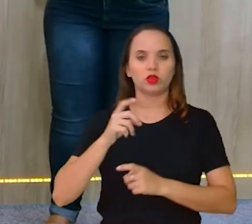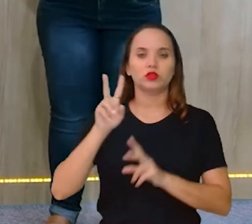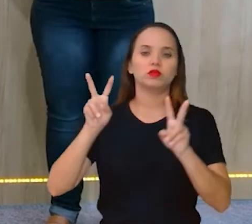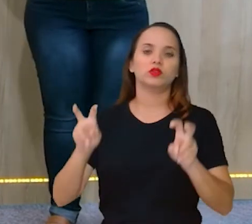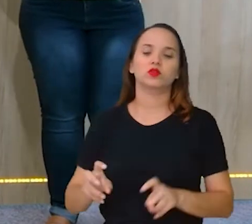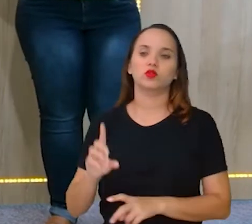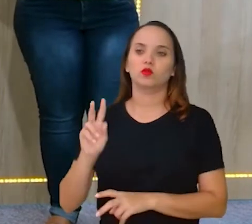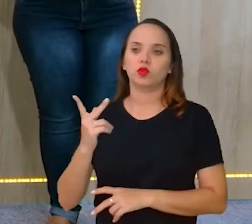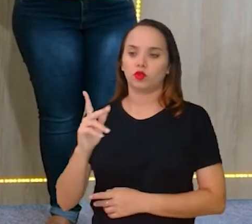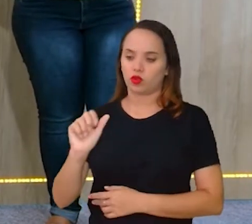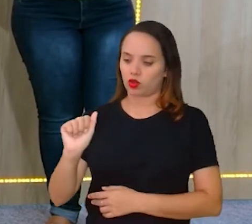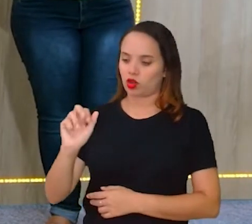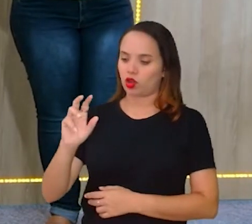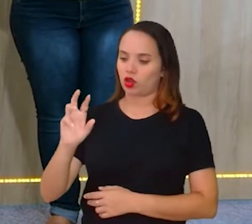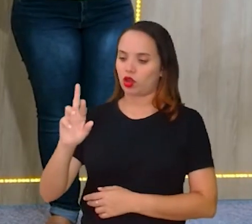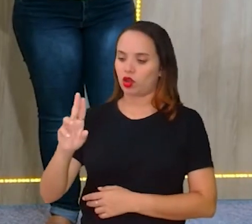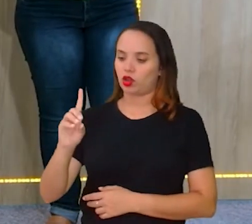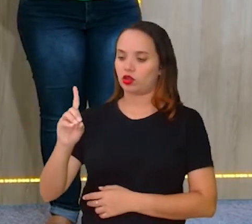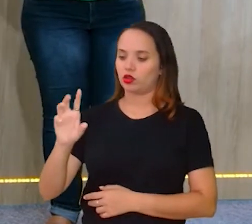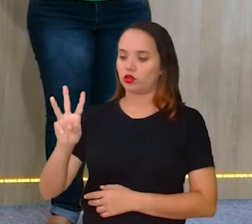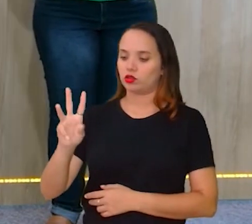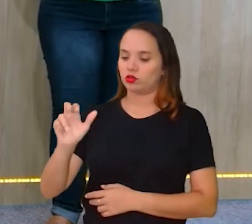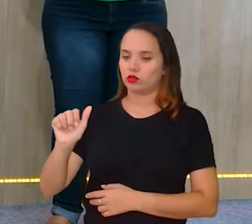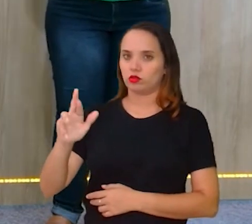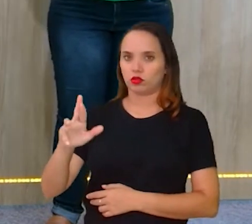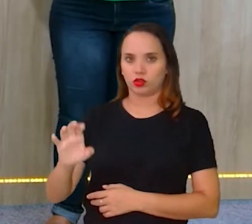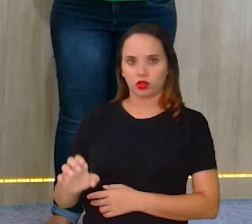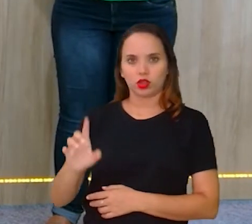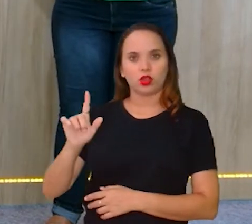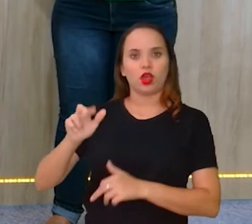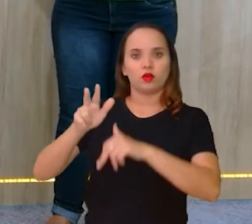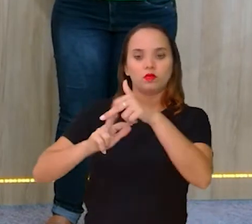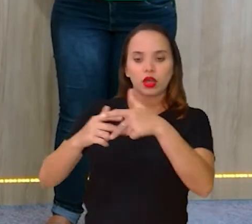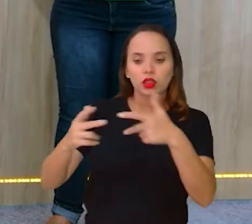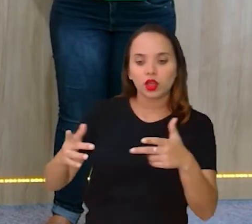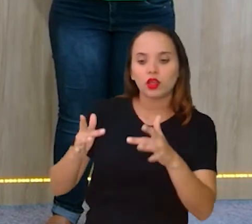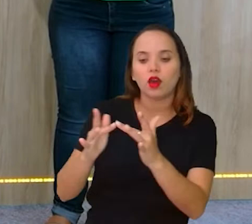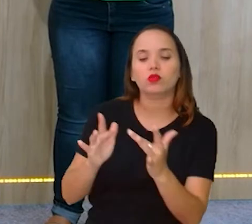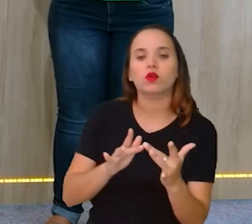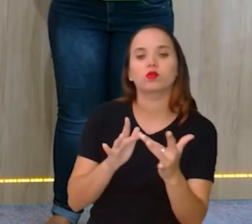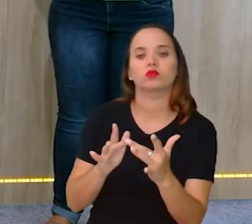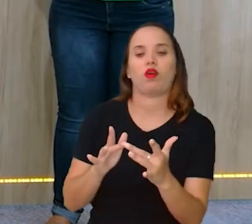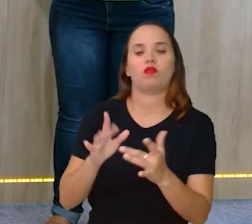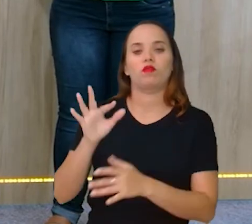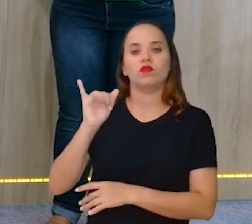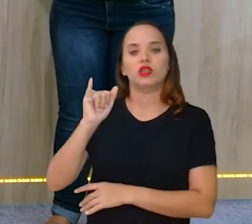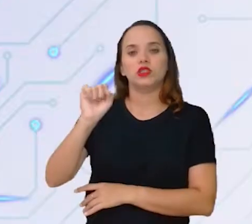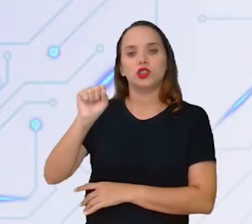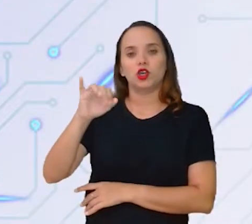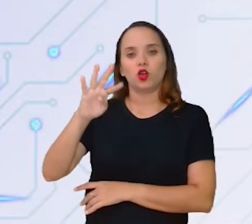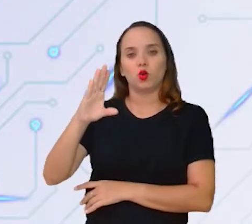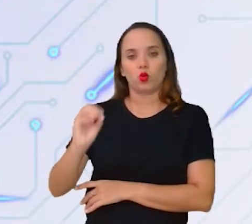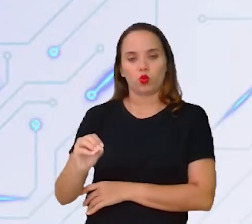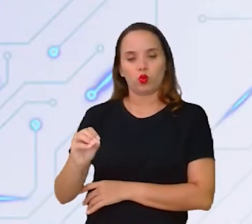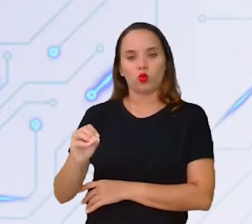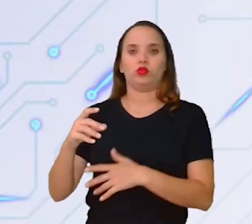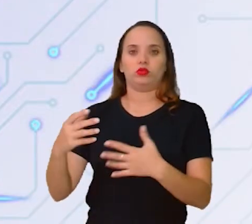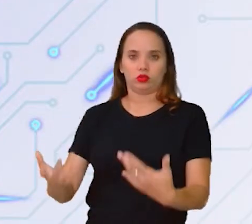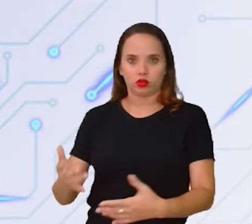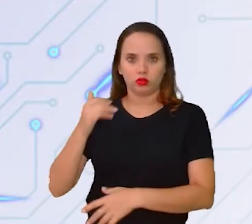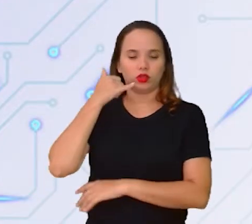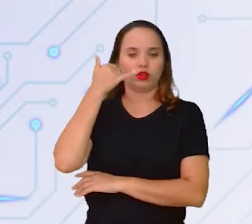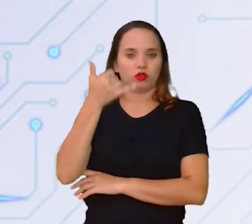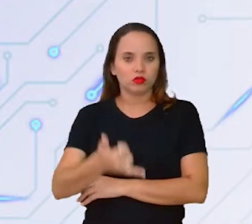hardware, é a parte física desses equipamentos. Então, o smartphone, essa TV aqui que a gente está usando para a aula,